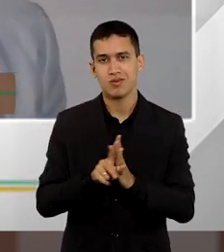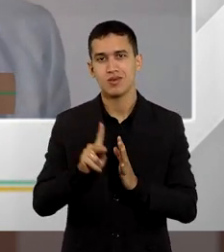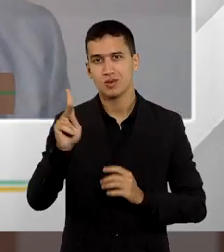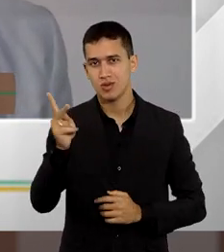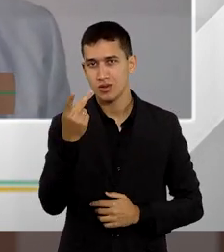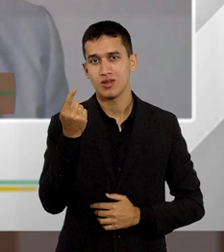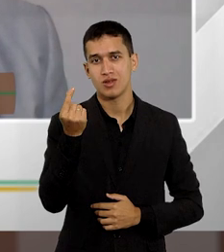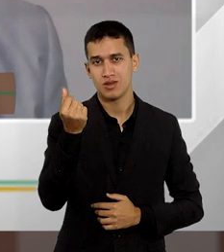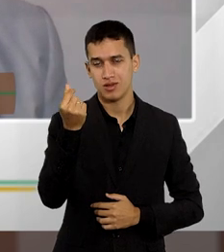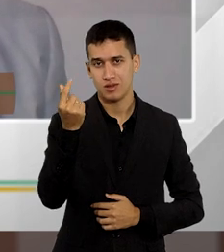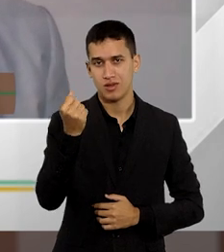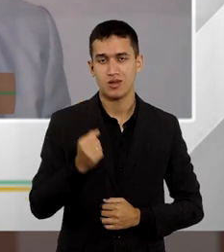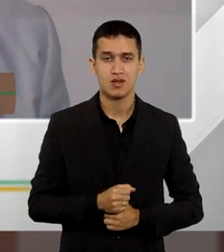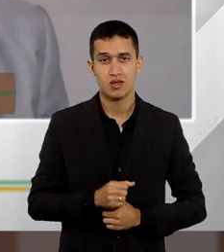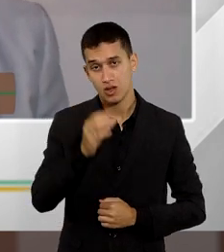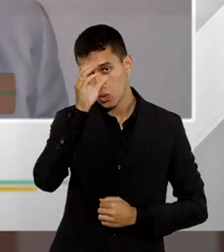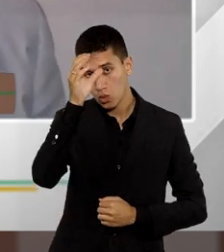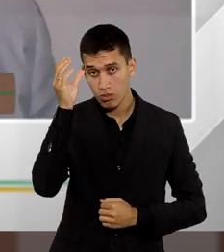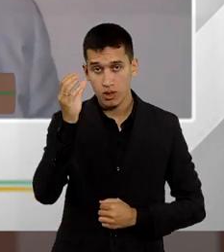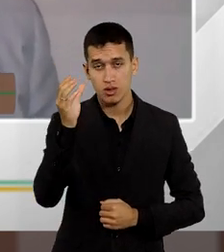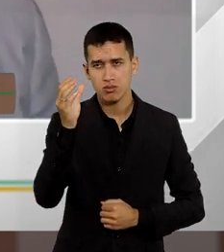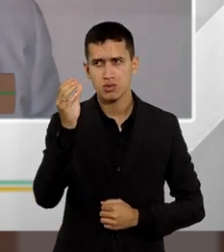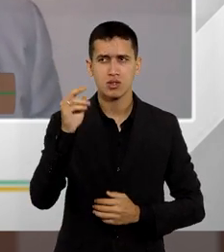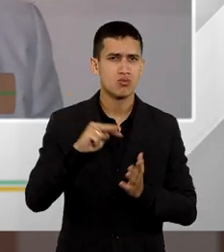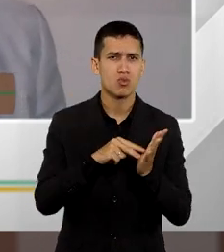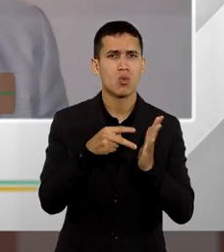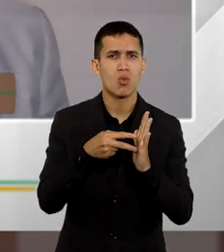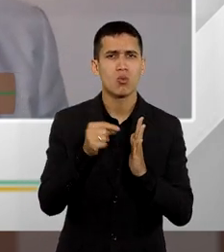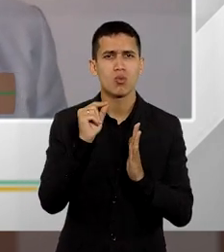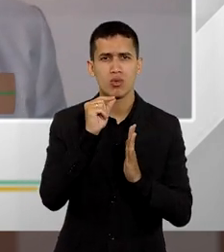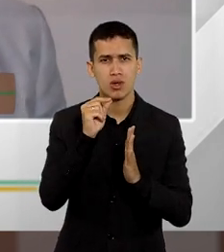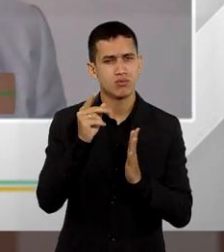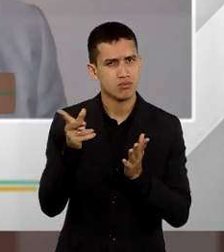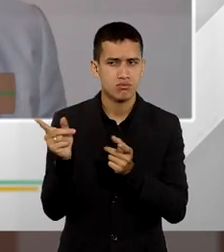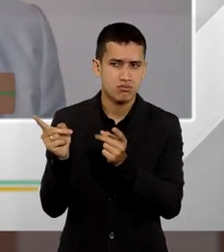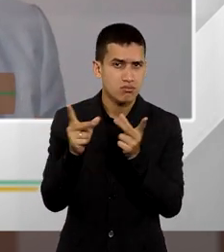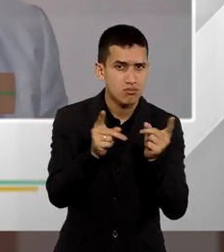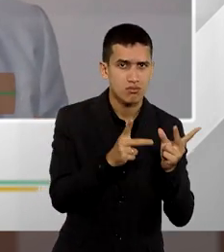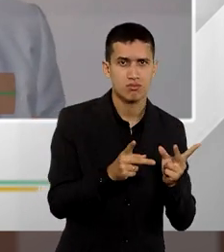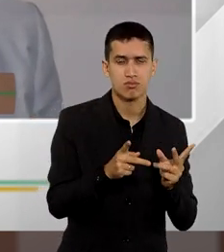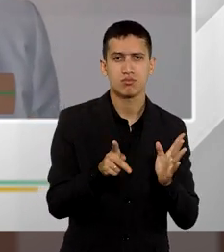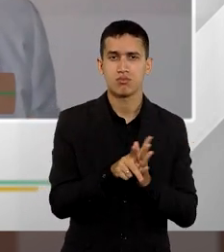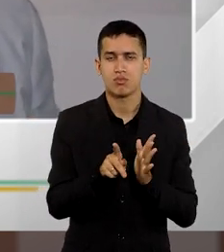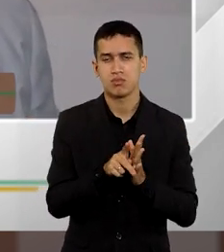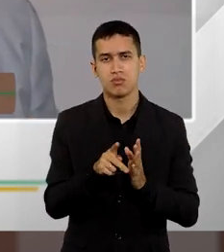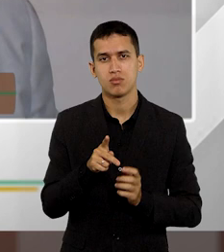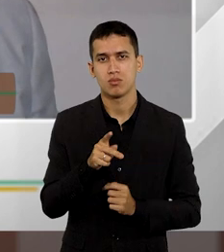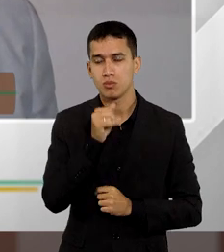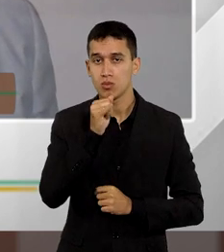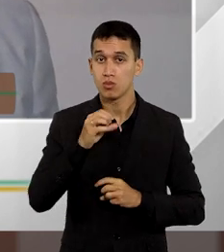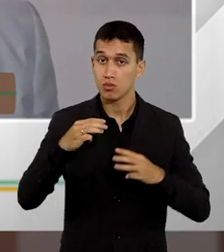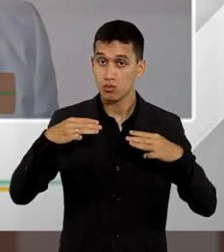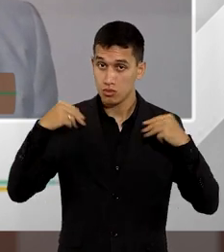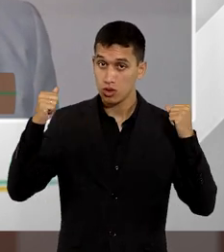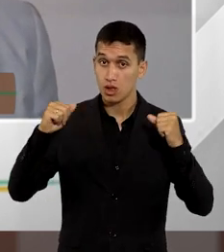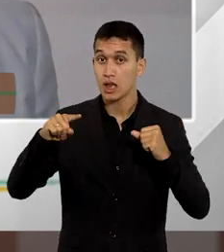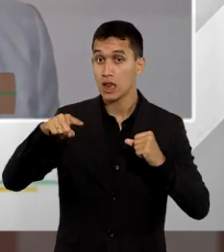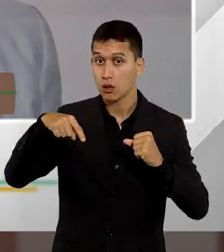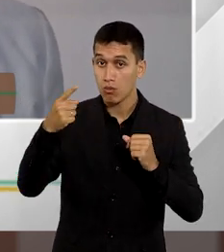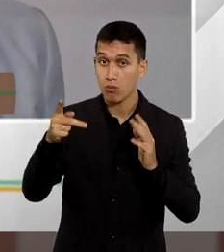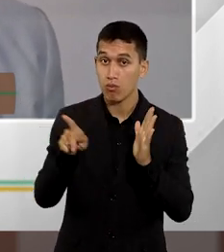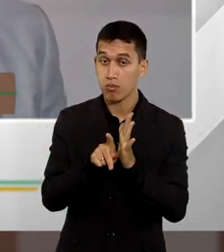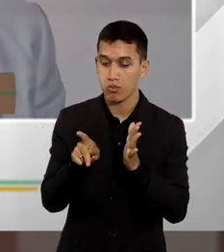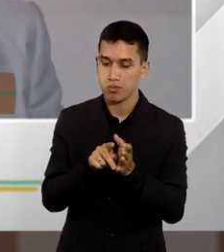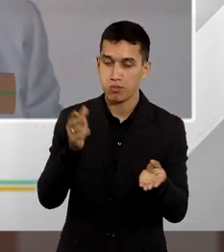O que são os honorários convenciais? É a verba fixada pelo magistrado após o término de uma ação,